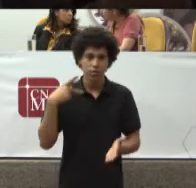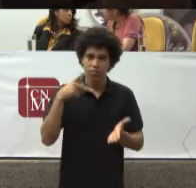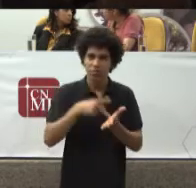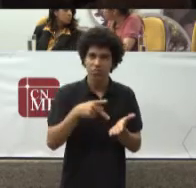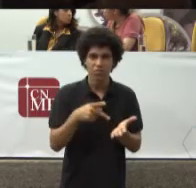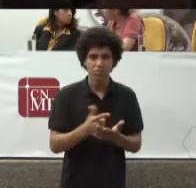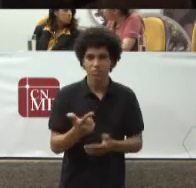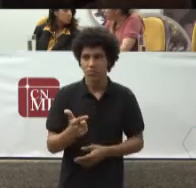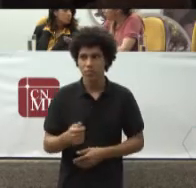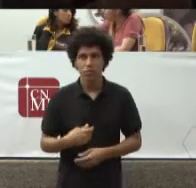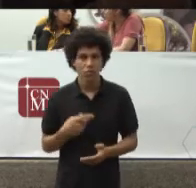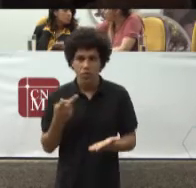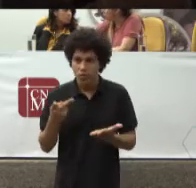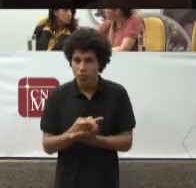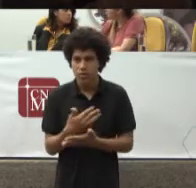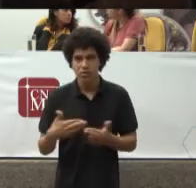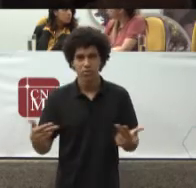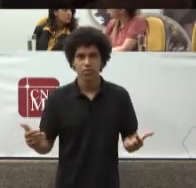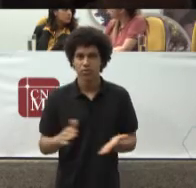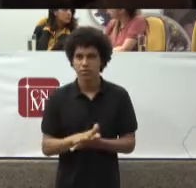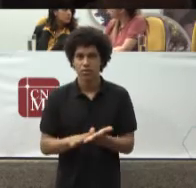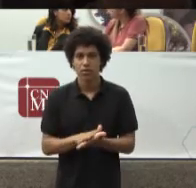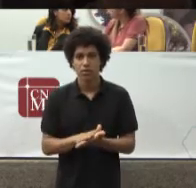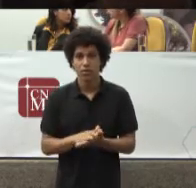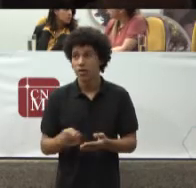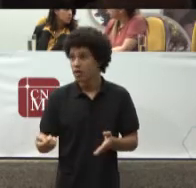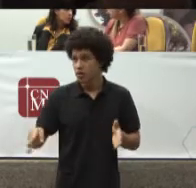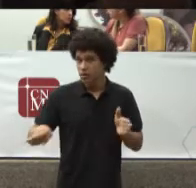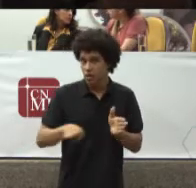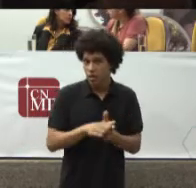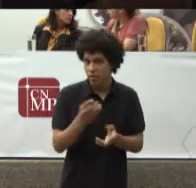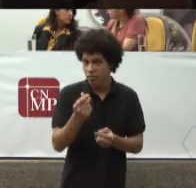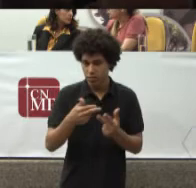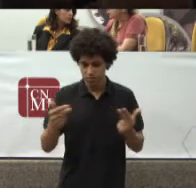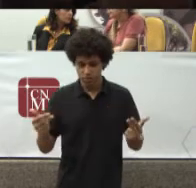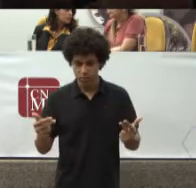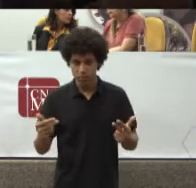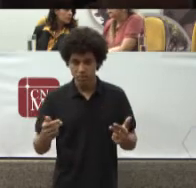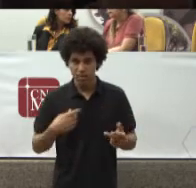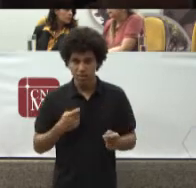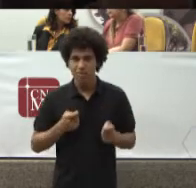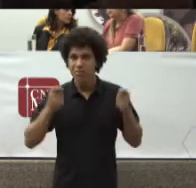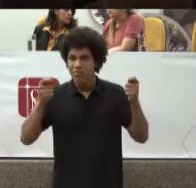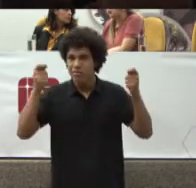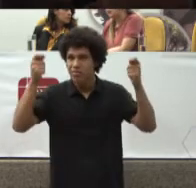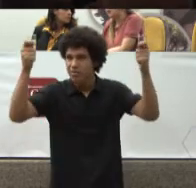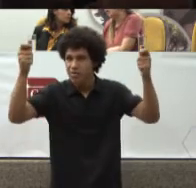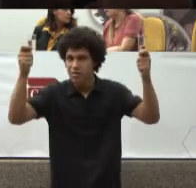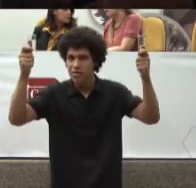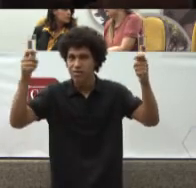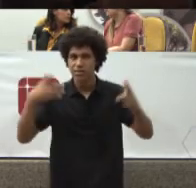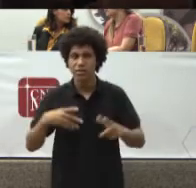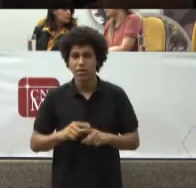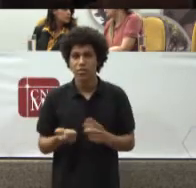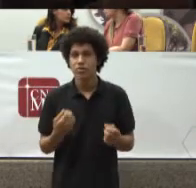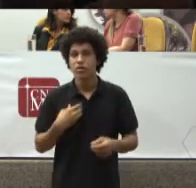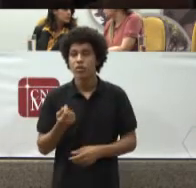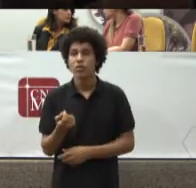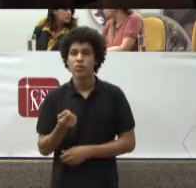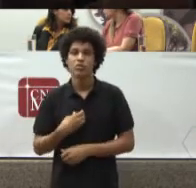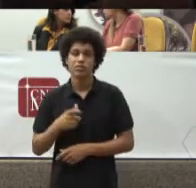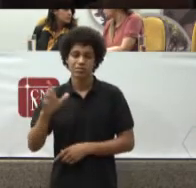E chegava Para duplo grau Para uma manifestação Como se fosse Uma manifestação De custos-leges